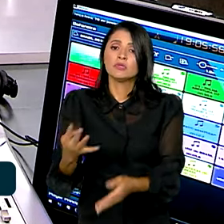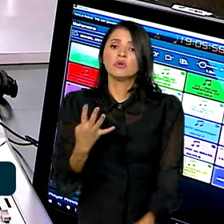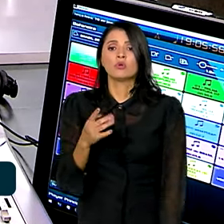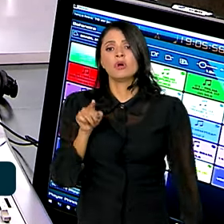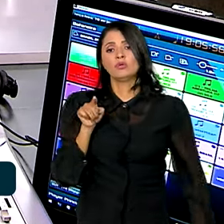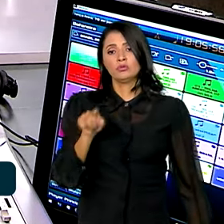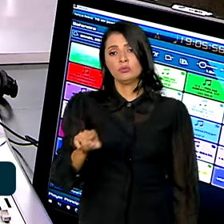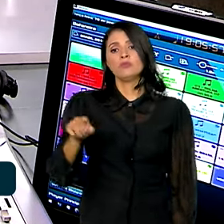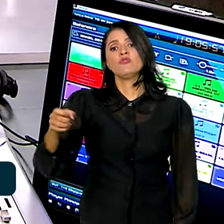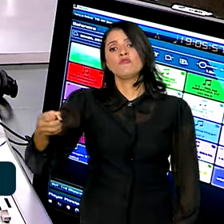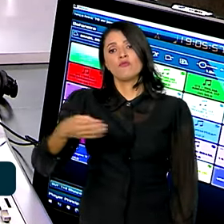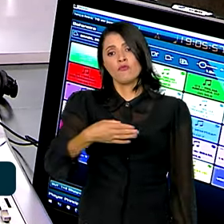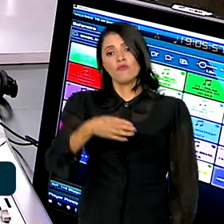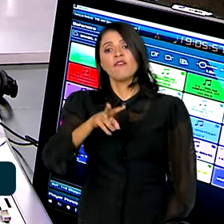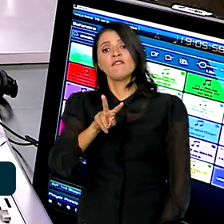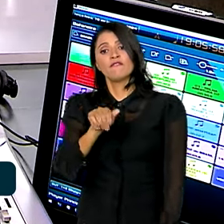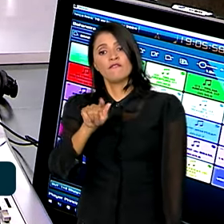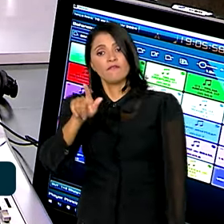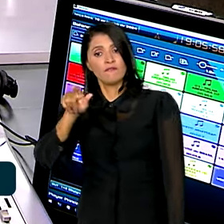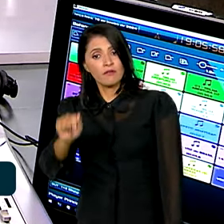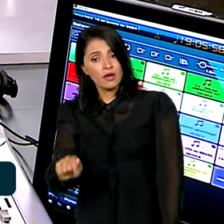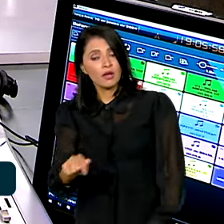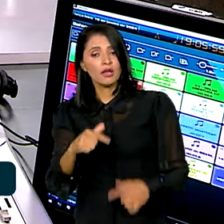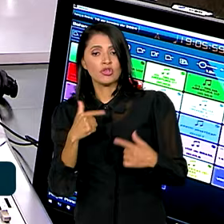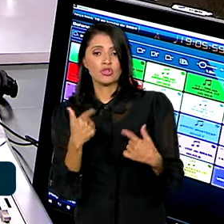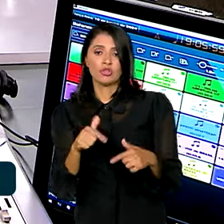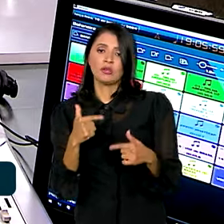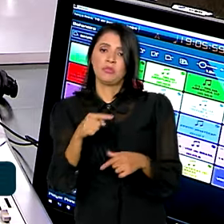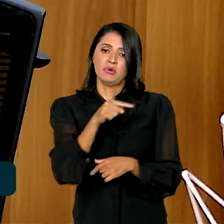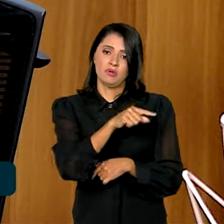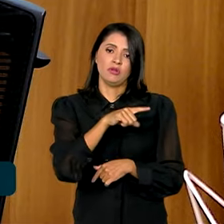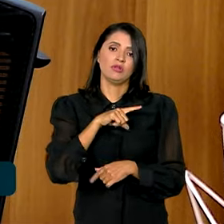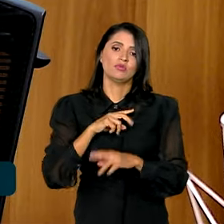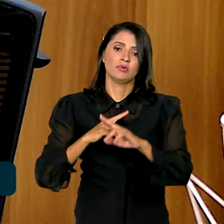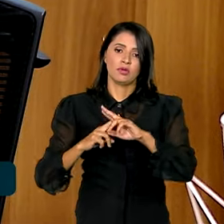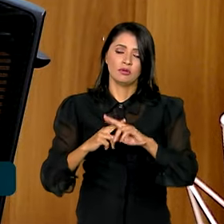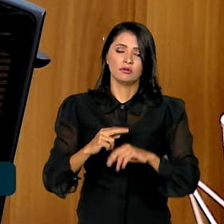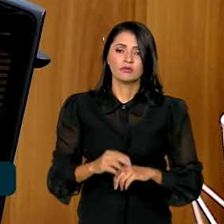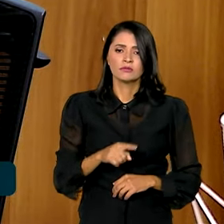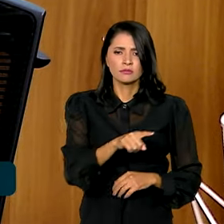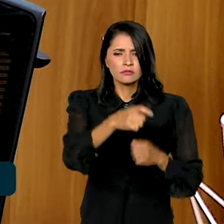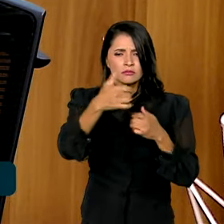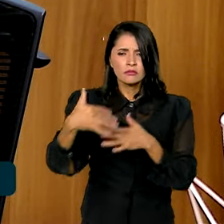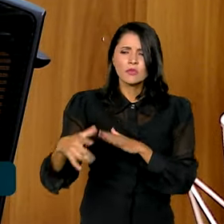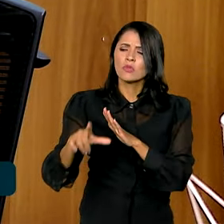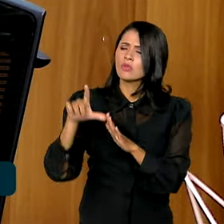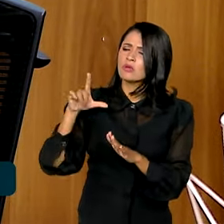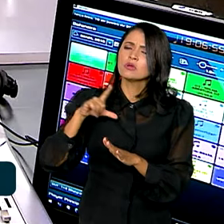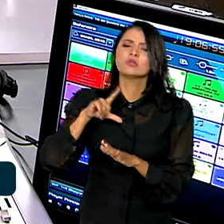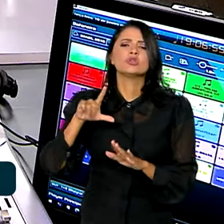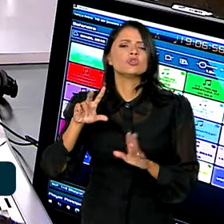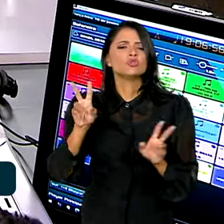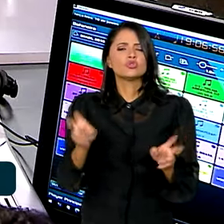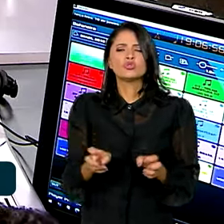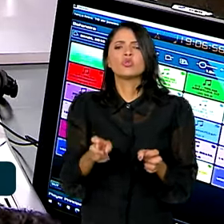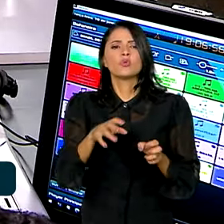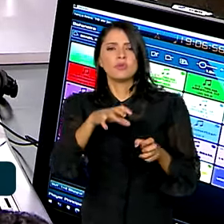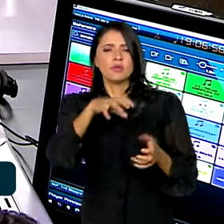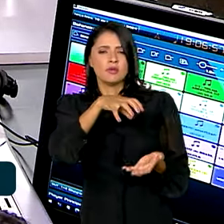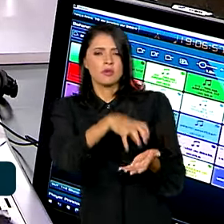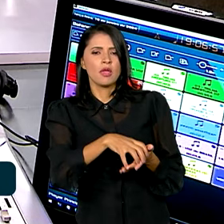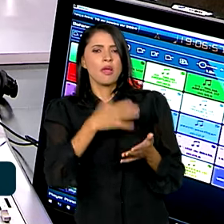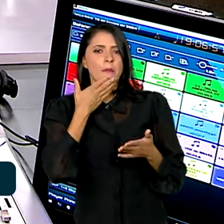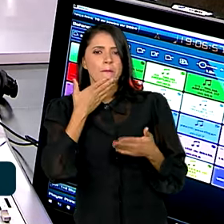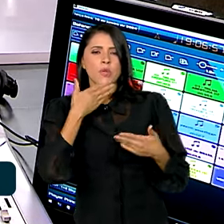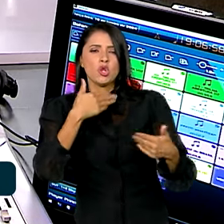4.000 novas vagas de emprego na Caixa Econômica Federal. Presidente, o senhor falou agora há pouco sobre a modernização das agências e